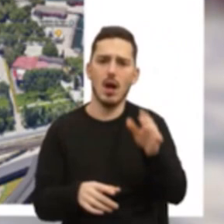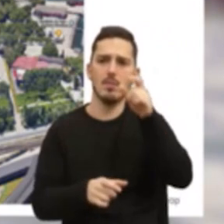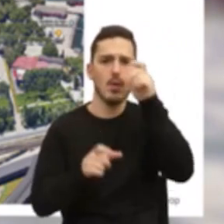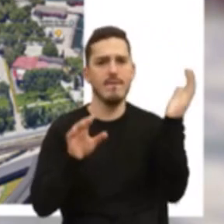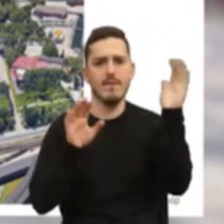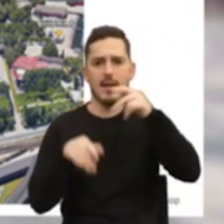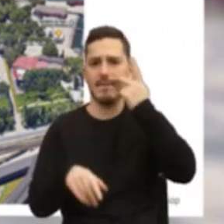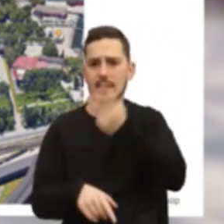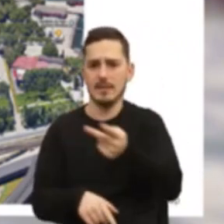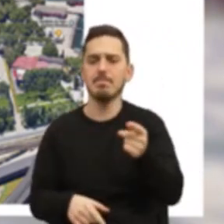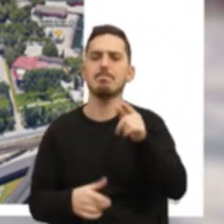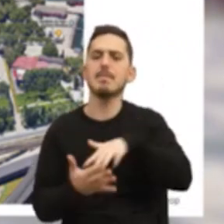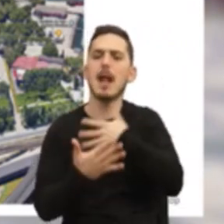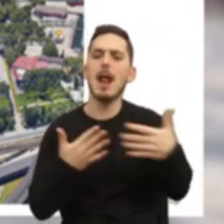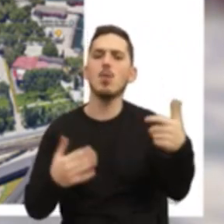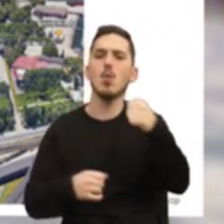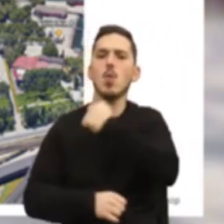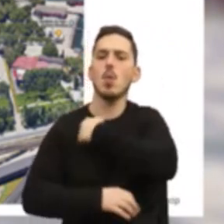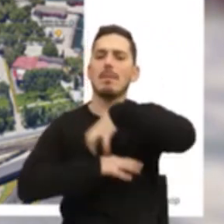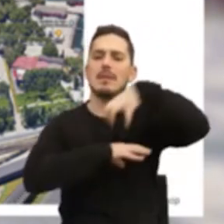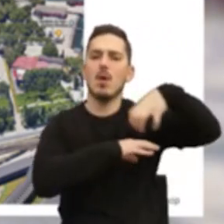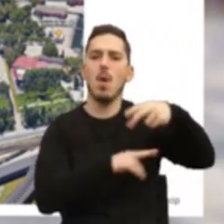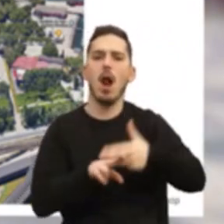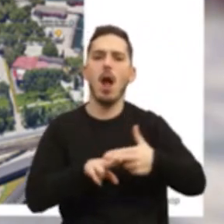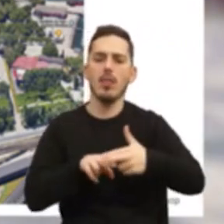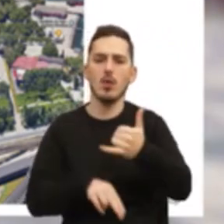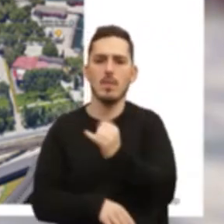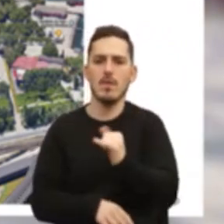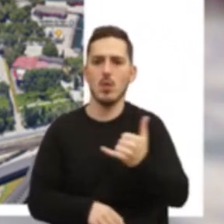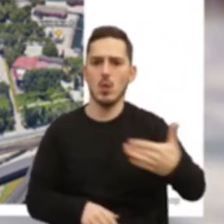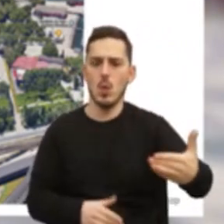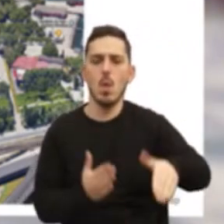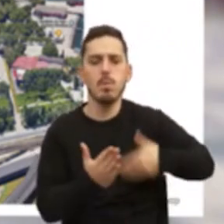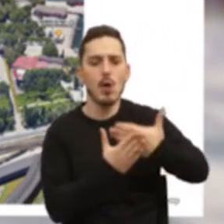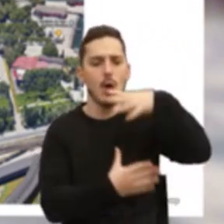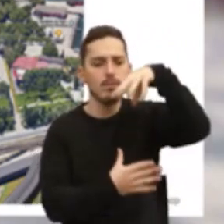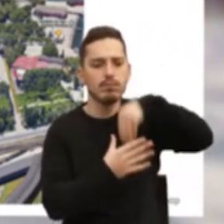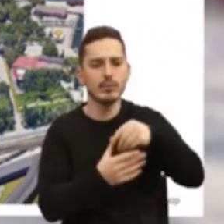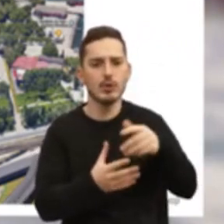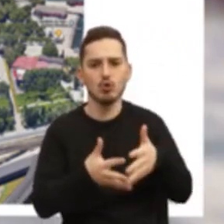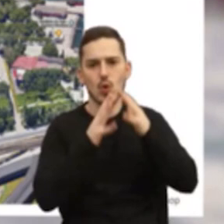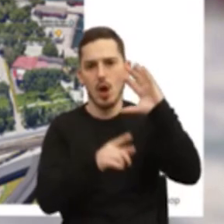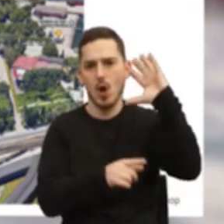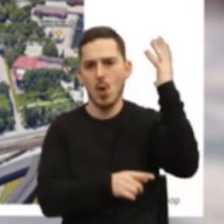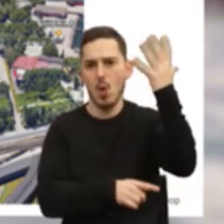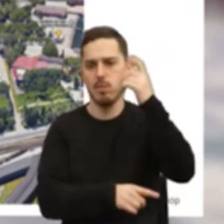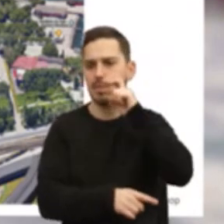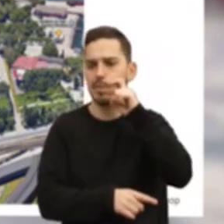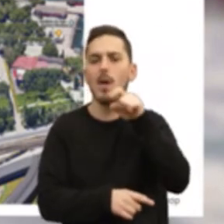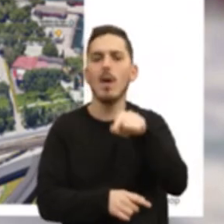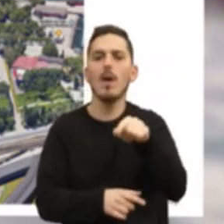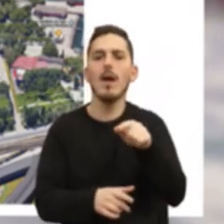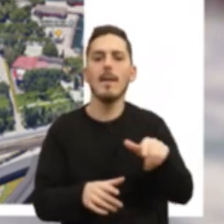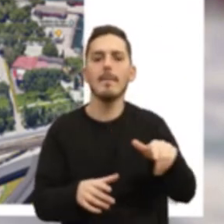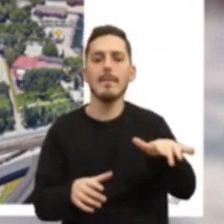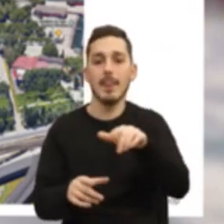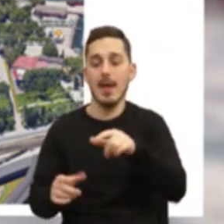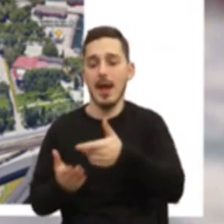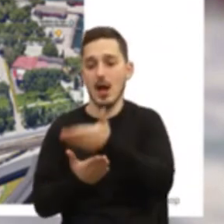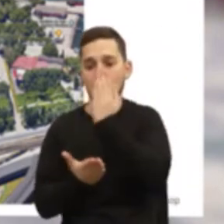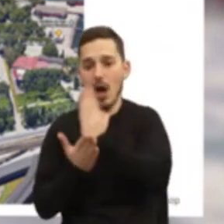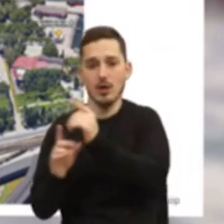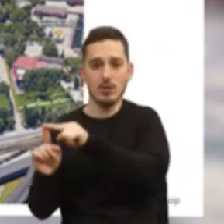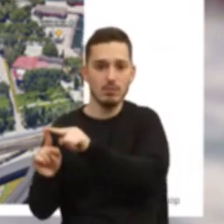No plano de urbanização da Alcântara de 2021, na sua proposta de estrutura ecológica, preconizava para a área, entre a Gara e a Linha de